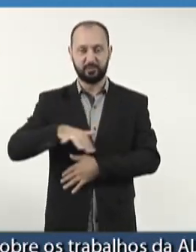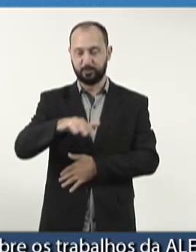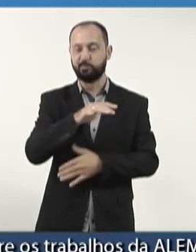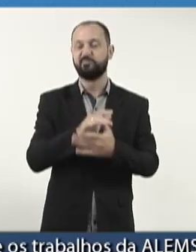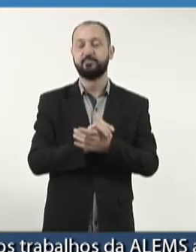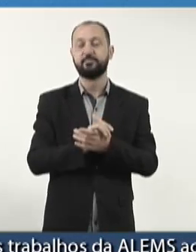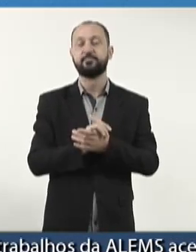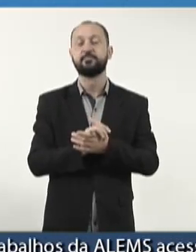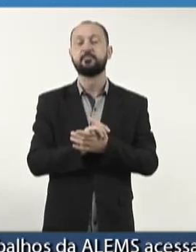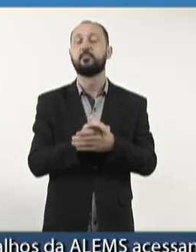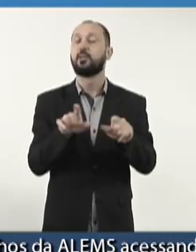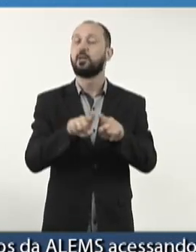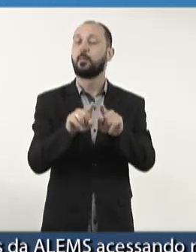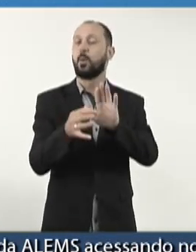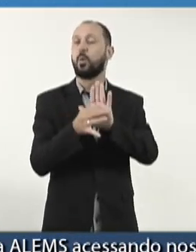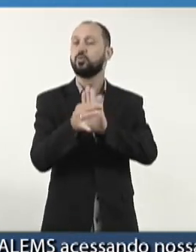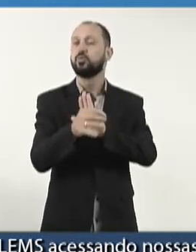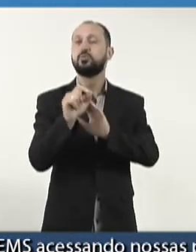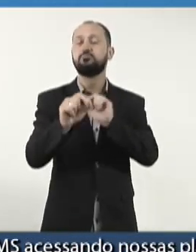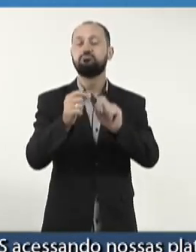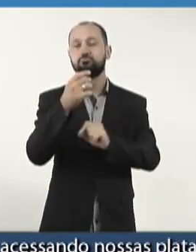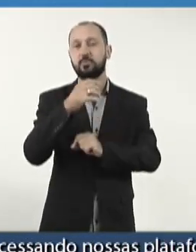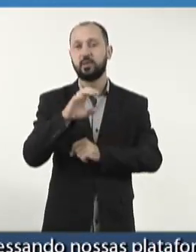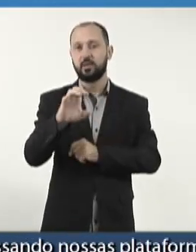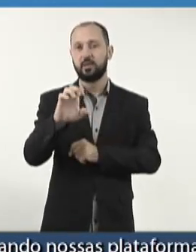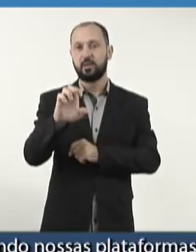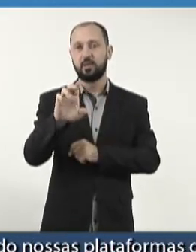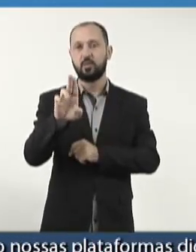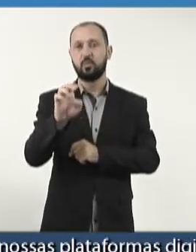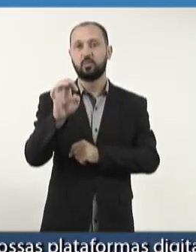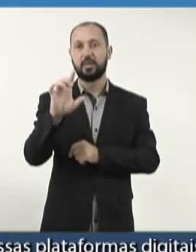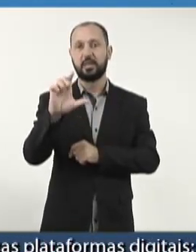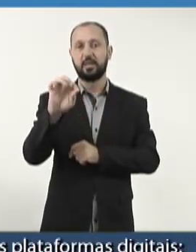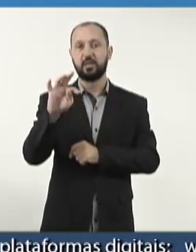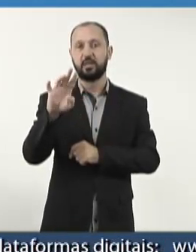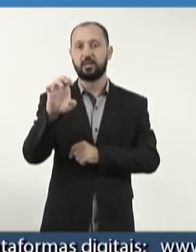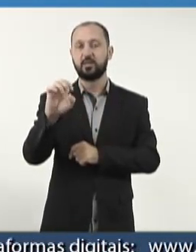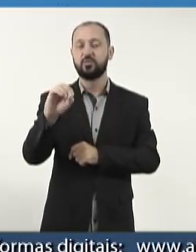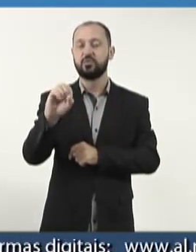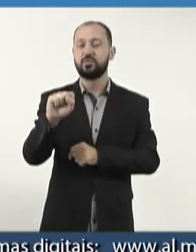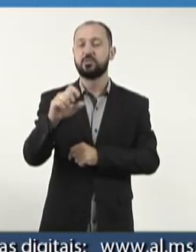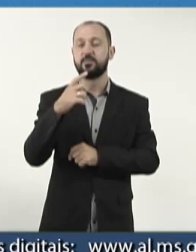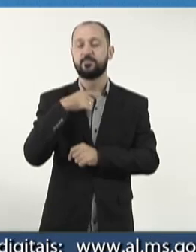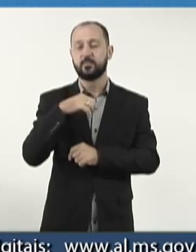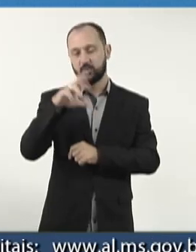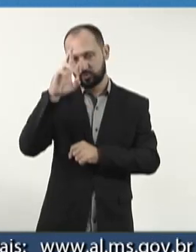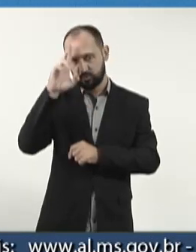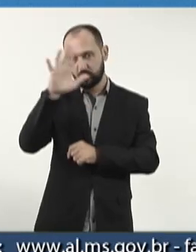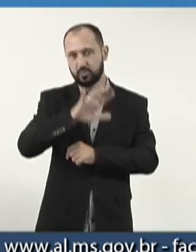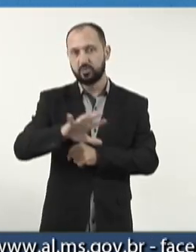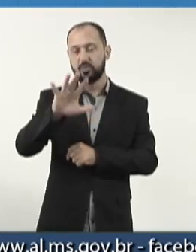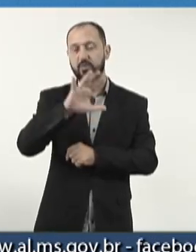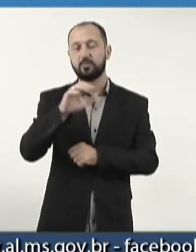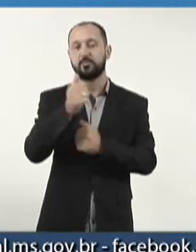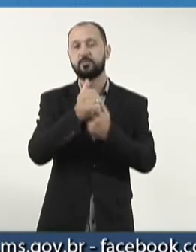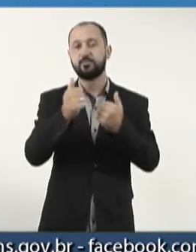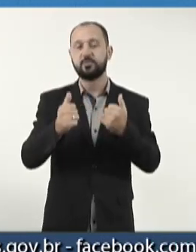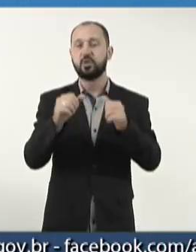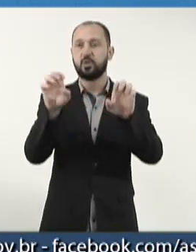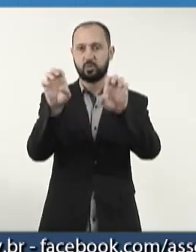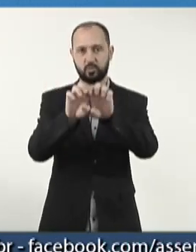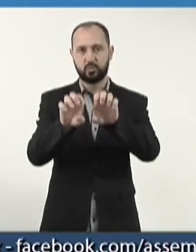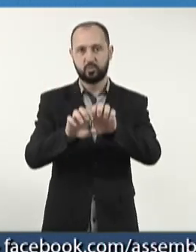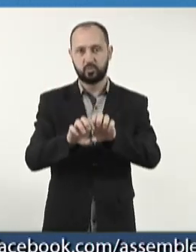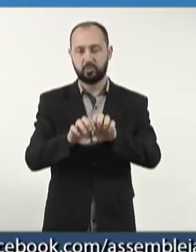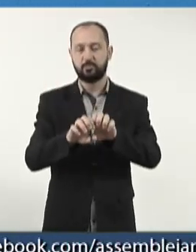Também trago aqui hoje uma indicação ao senhor Euclides Bandeira, neto diretor-geral substituto do Departamento Nacional de Infraestrutura